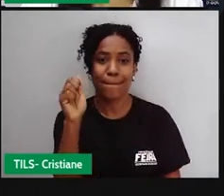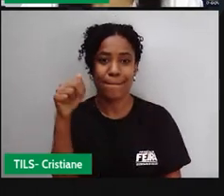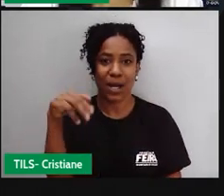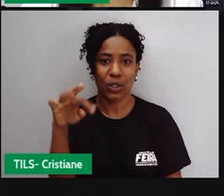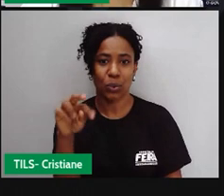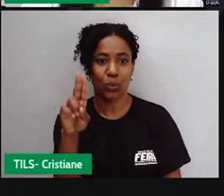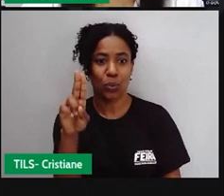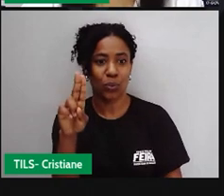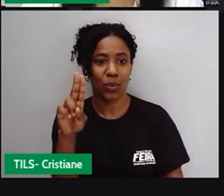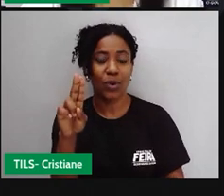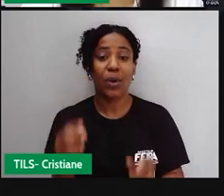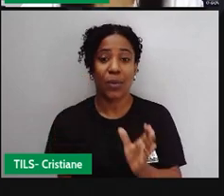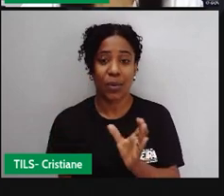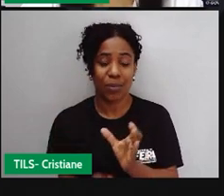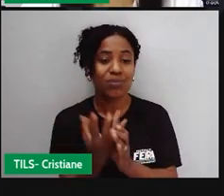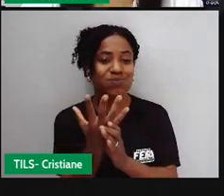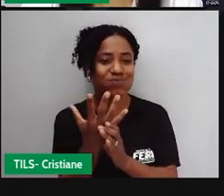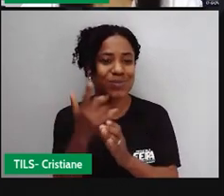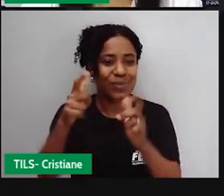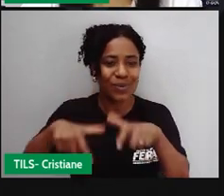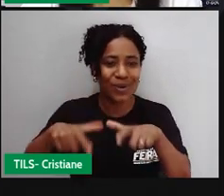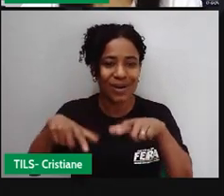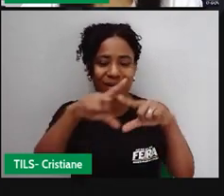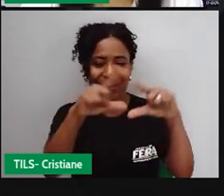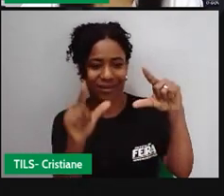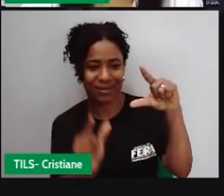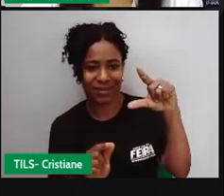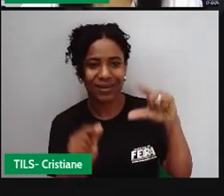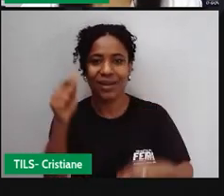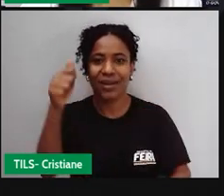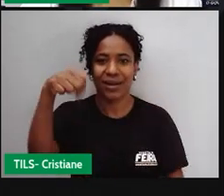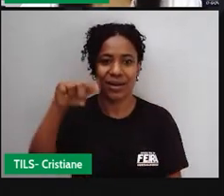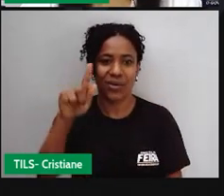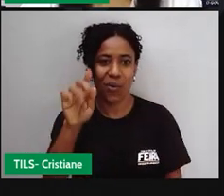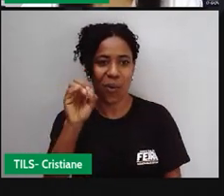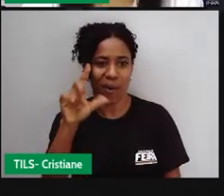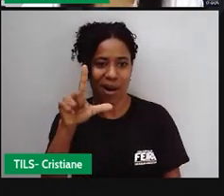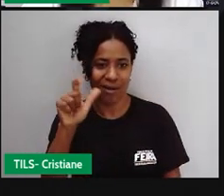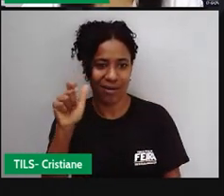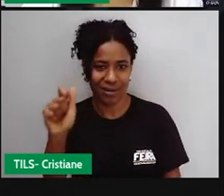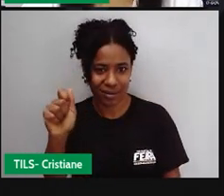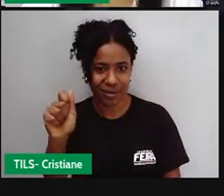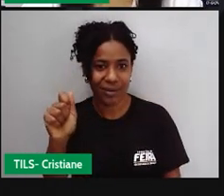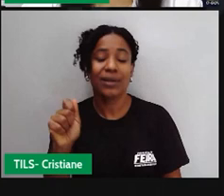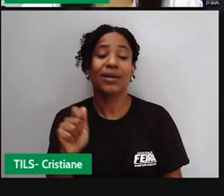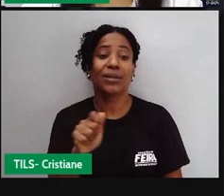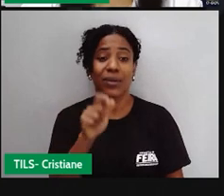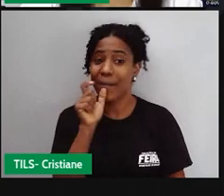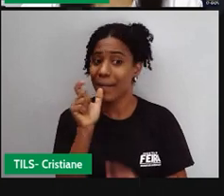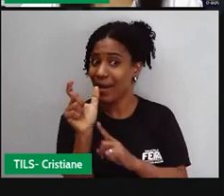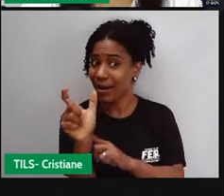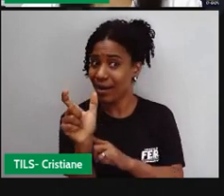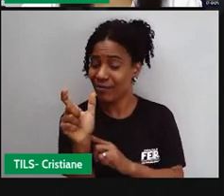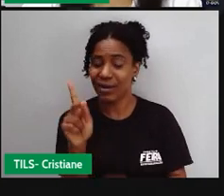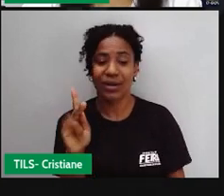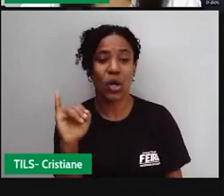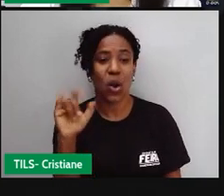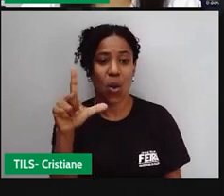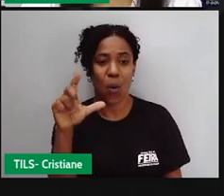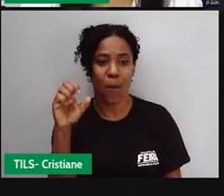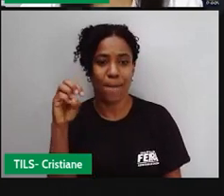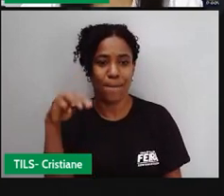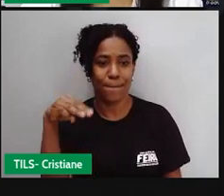logal, de pouso ou acampamento. Então, o nome quilombo surge a partir do termo